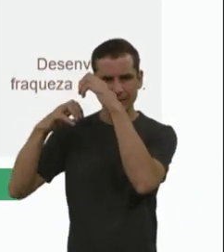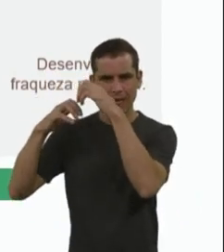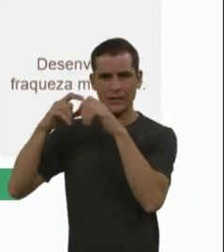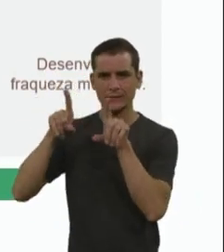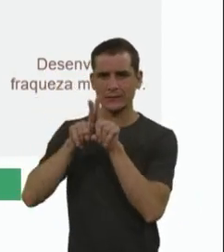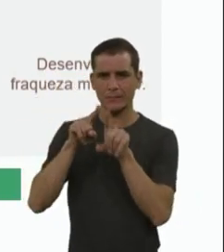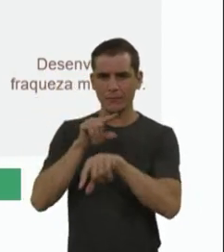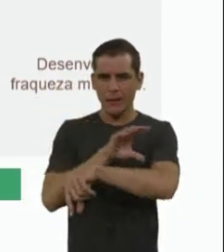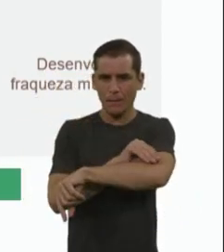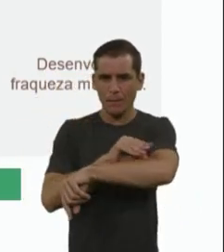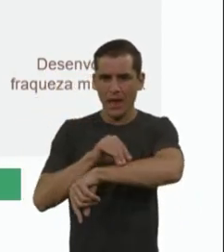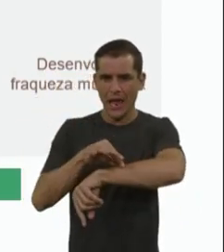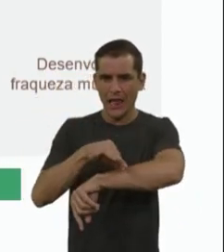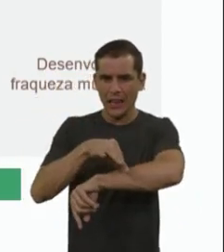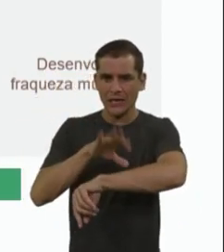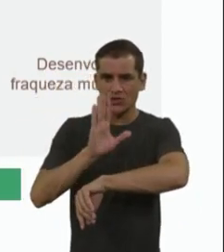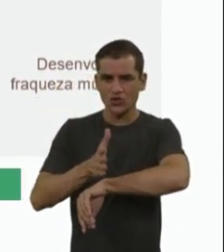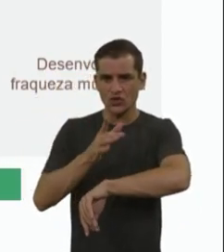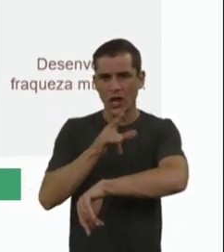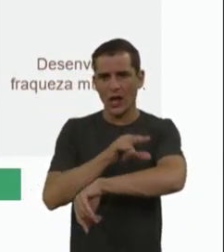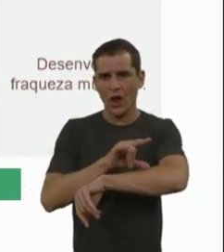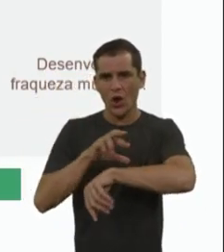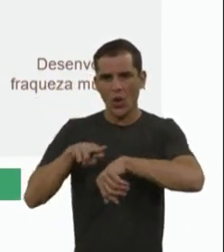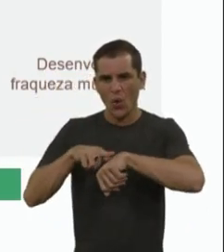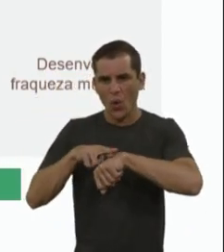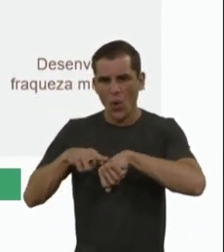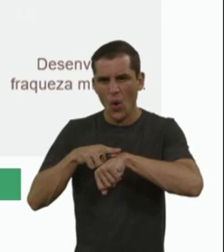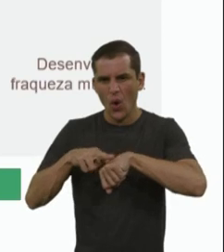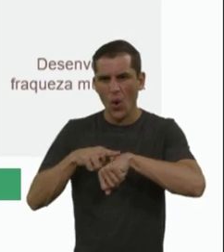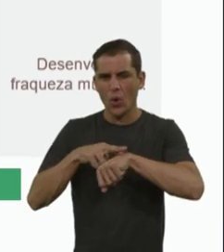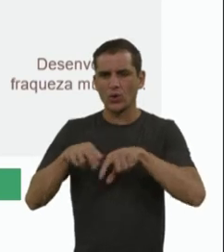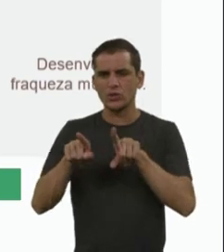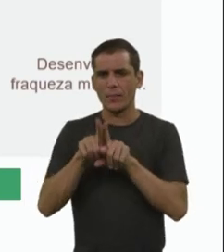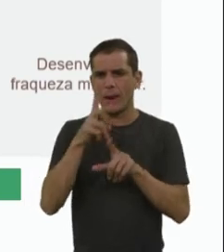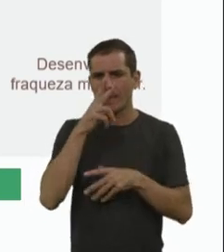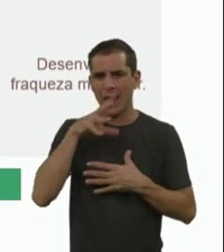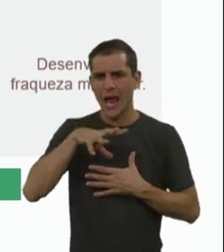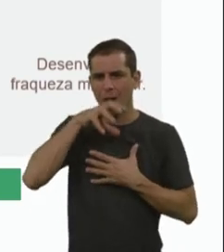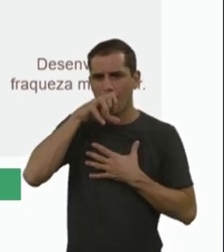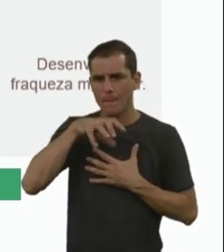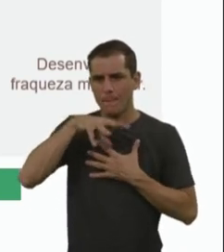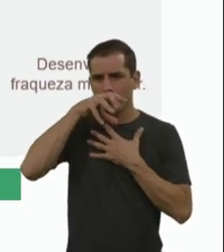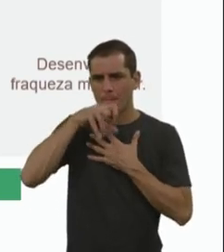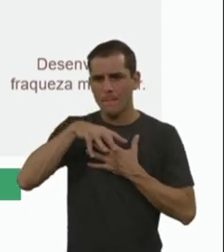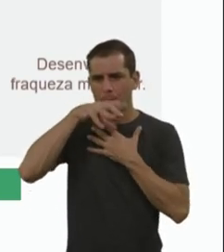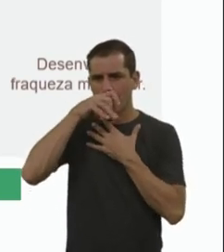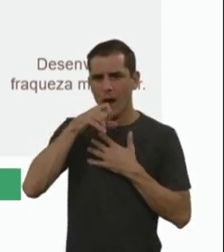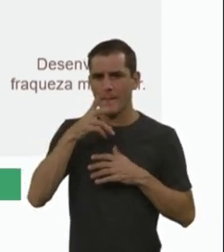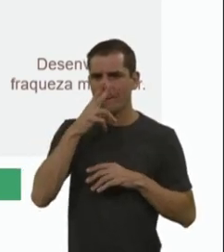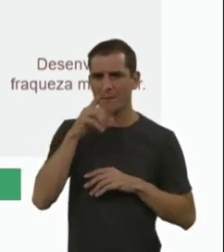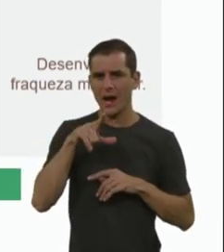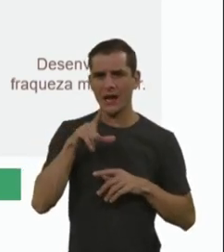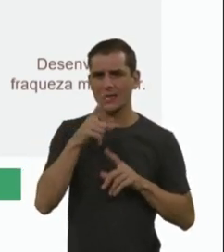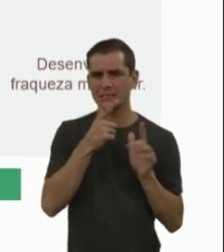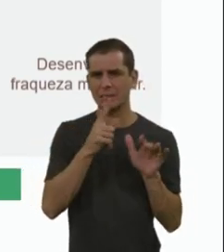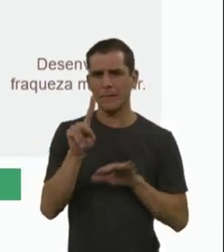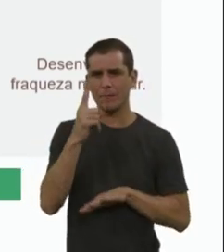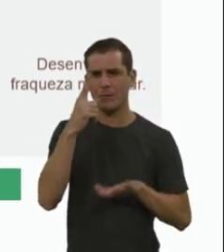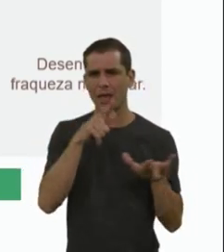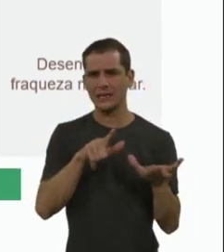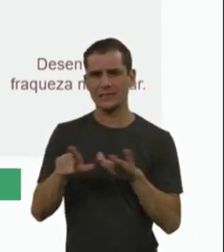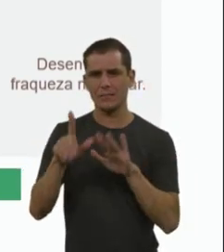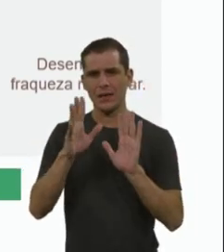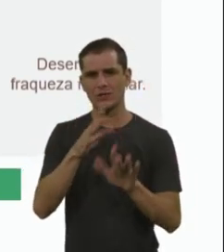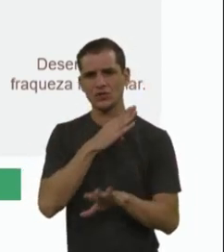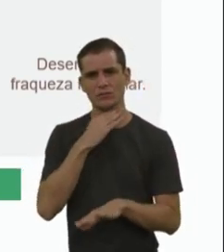pele e quando eles nascem eles já nascem franca insuficiência ventilatória, e geralmente acabam indo a óbito nas primeiras semanas de vida. No